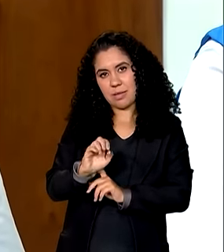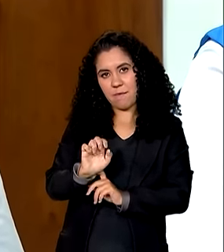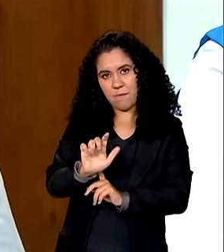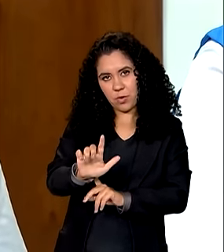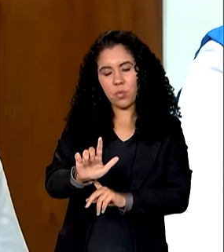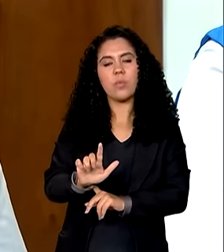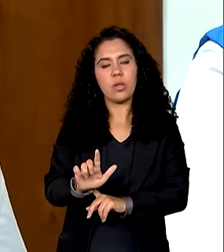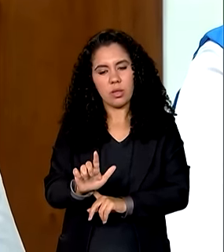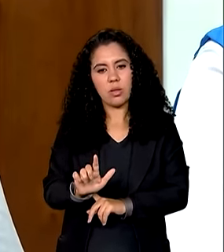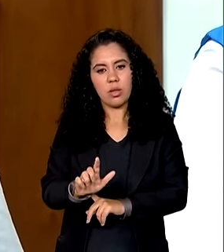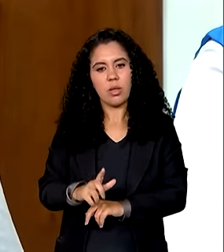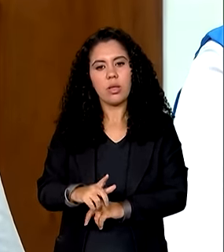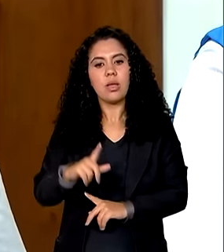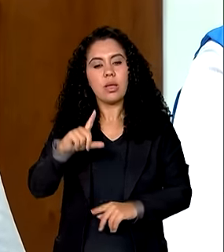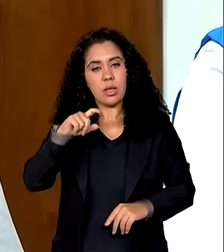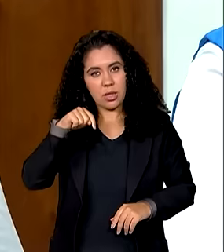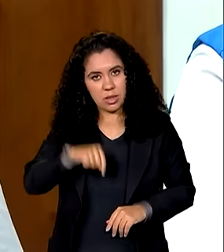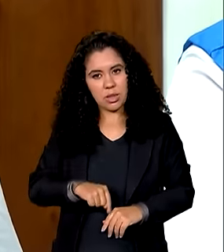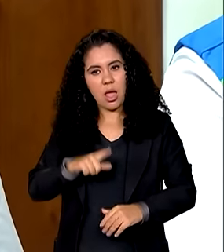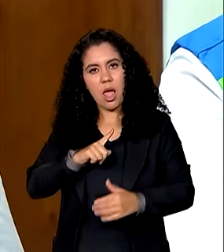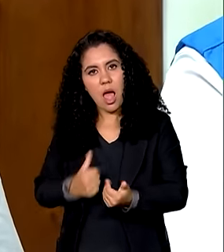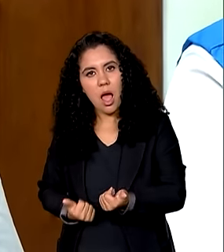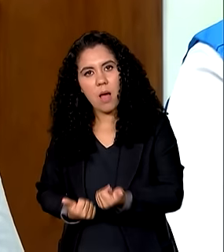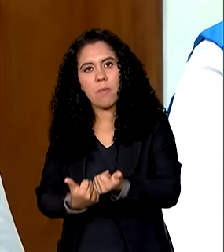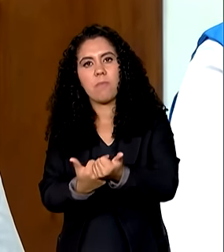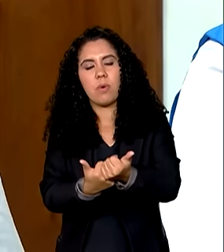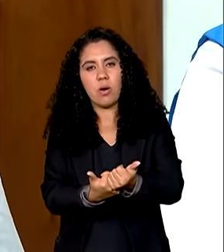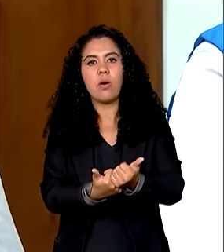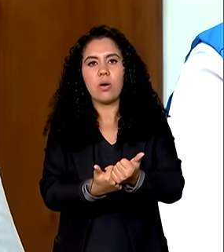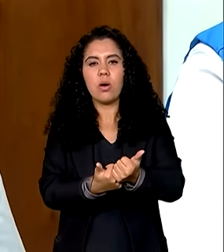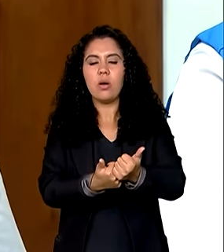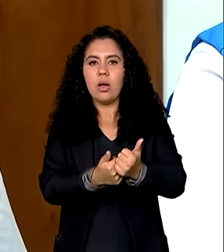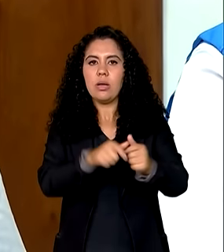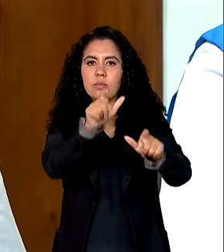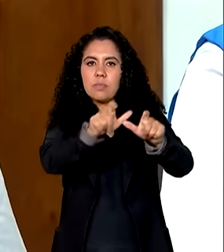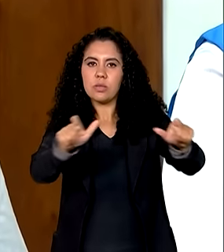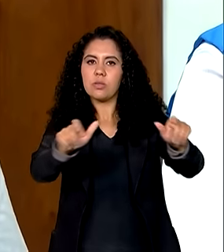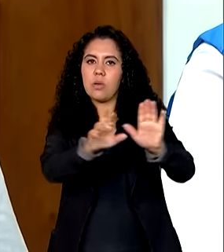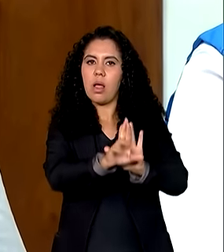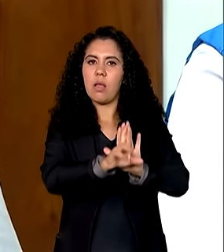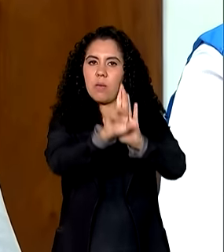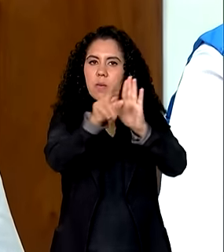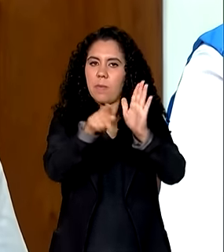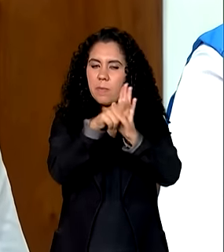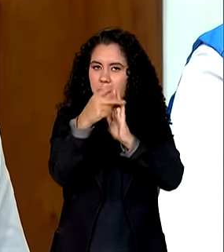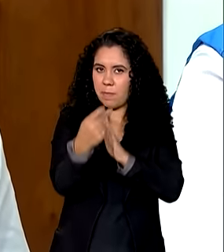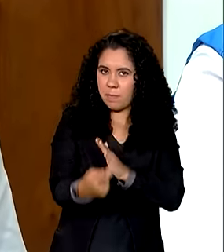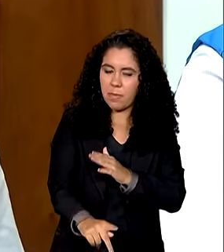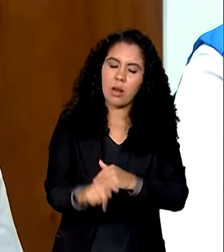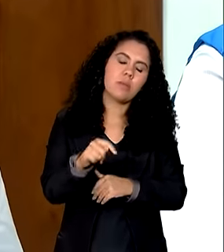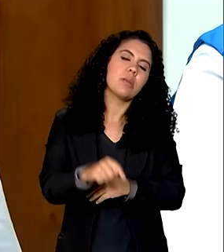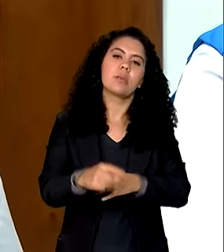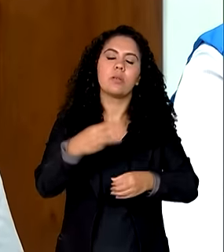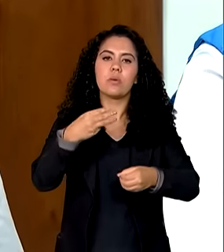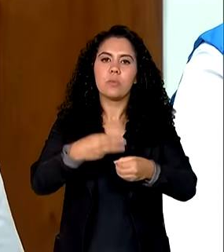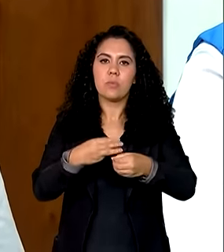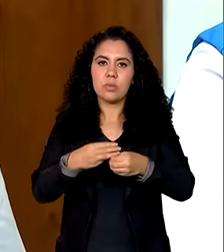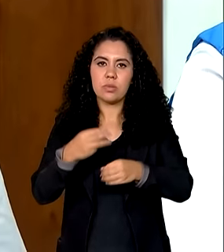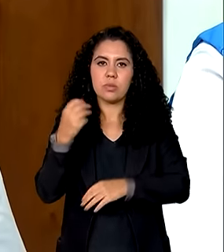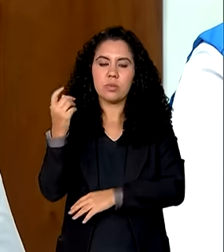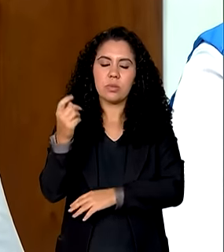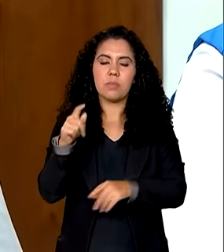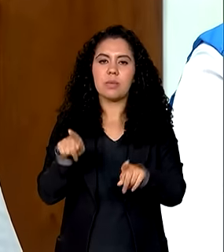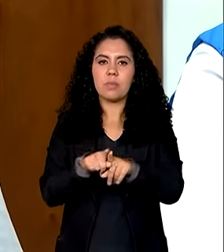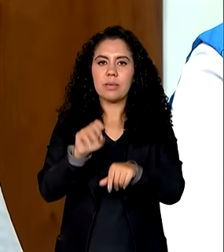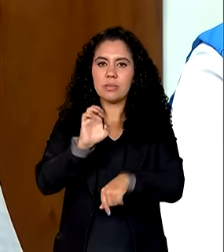que está aqui apoiando as autoridades do Rio Grande do Sul especialmente o Tribunal de Justiça do Rio Grande do Sul